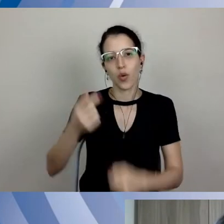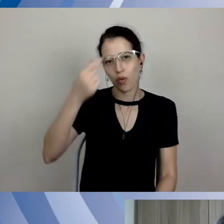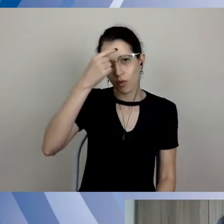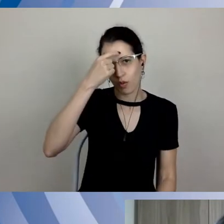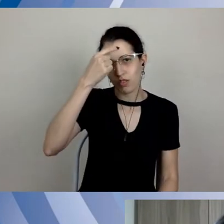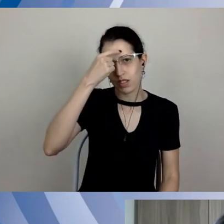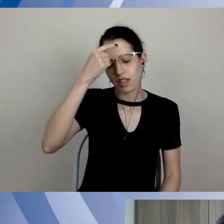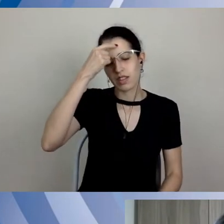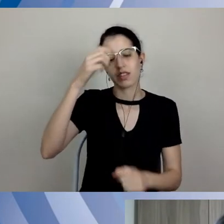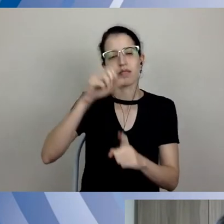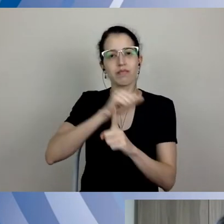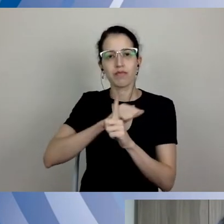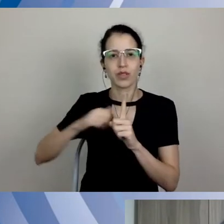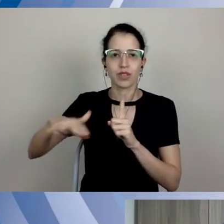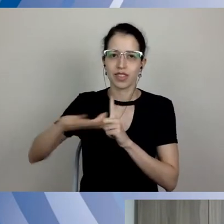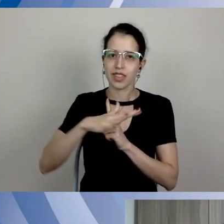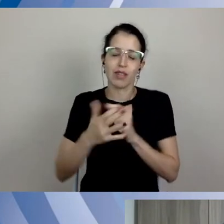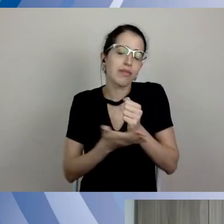basicamente é isso.